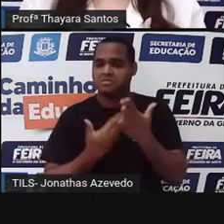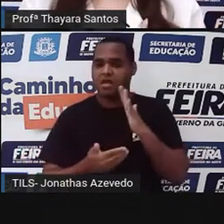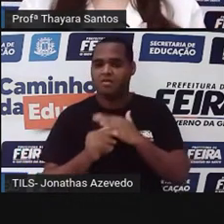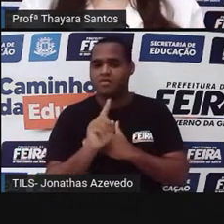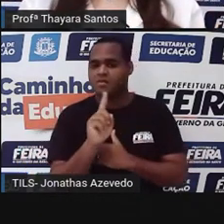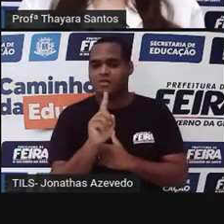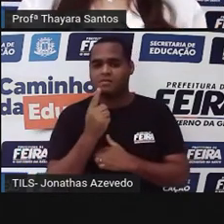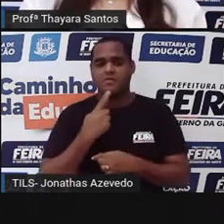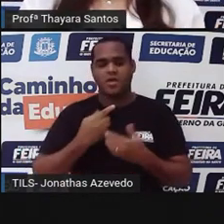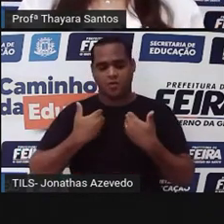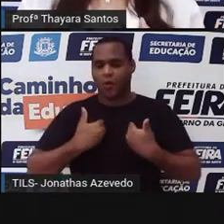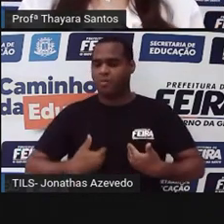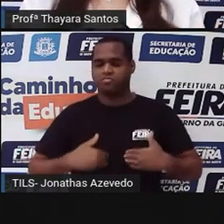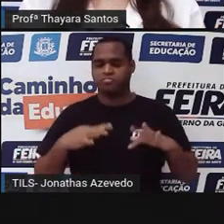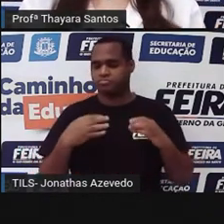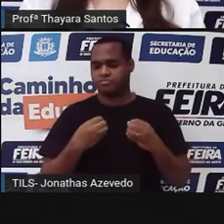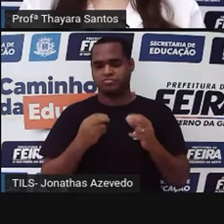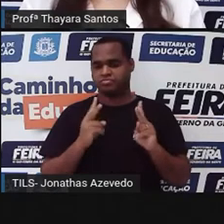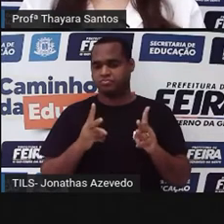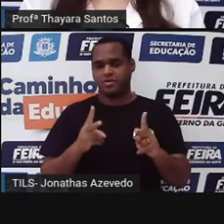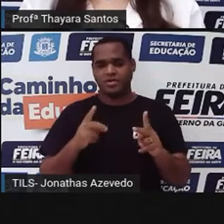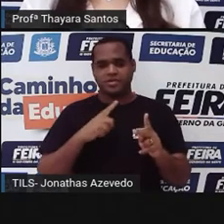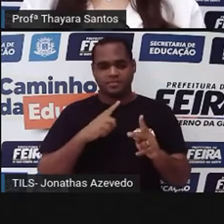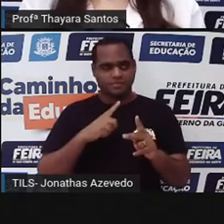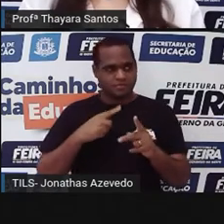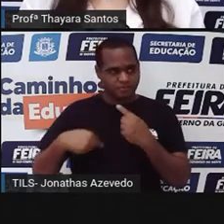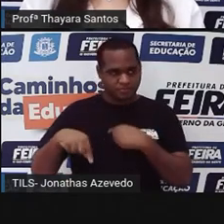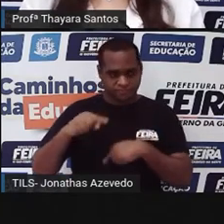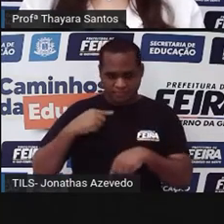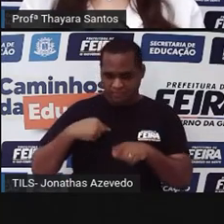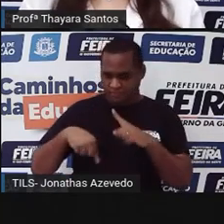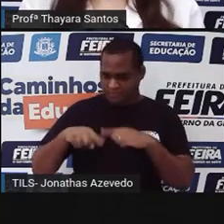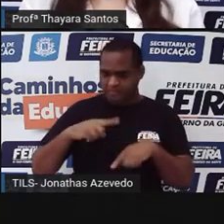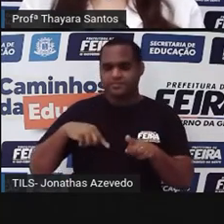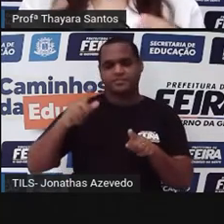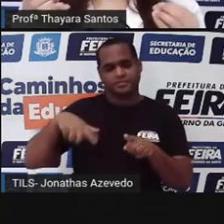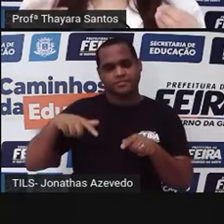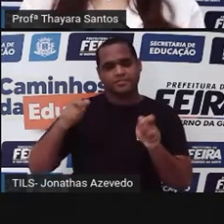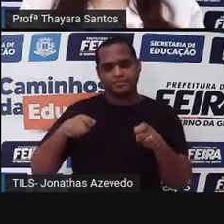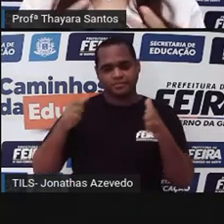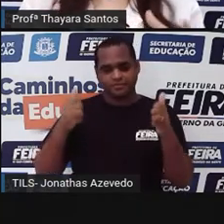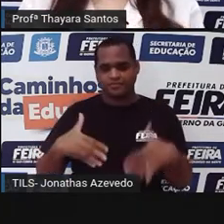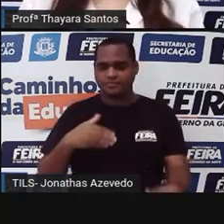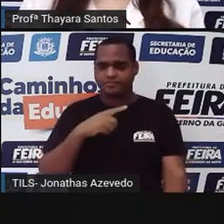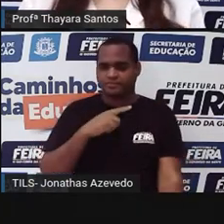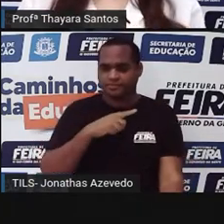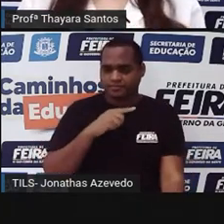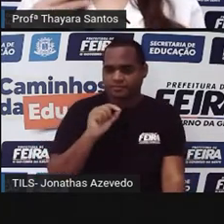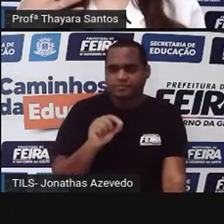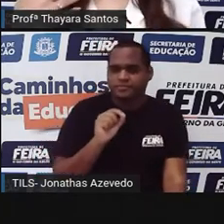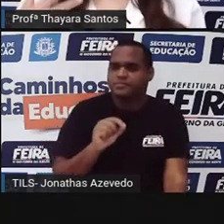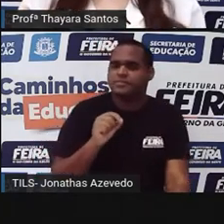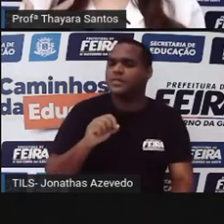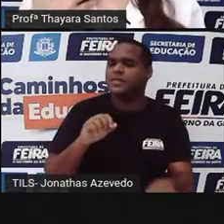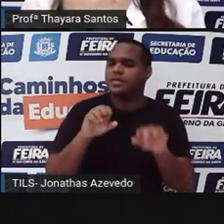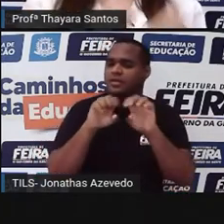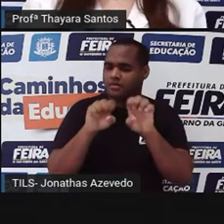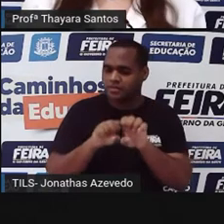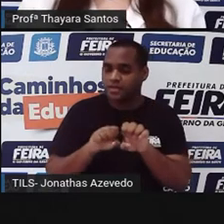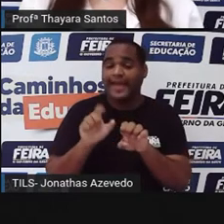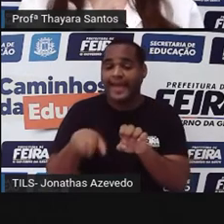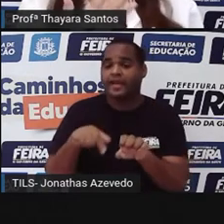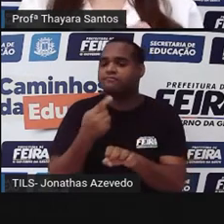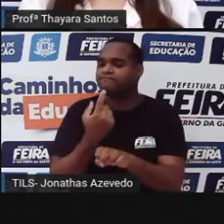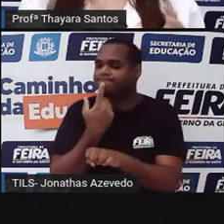no nosso corpo e volta pra ele pra ser bombeado de novo. No caso dos moluscos, não. Ele não tem essa estrutura que faz com que o sangue